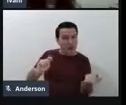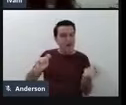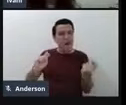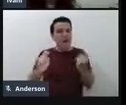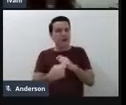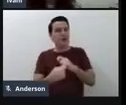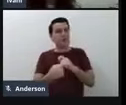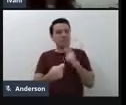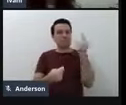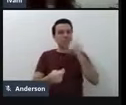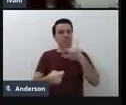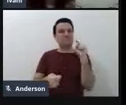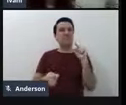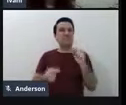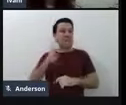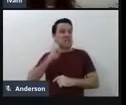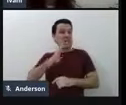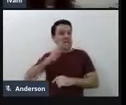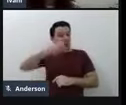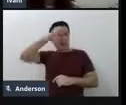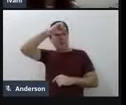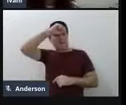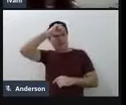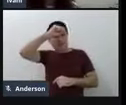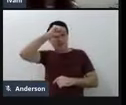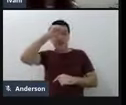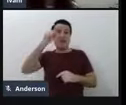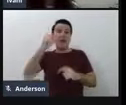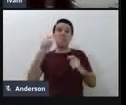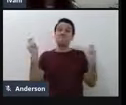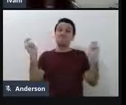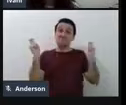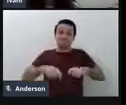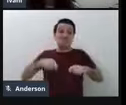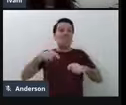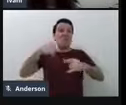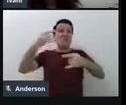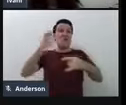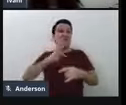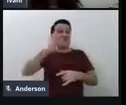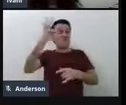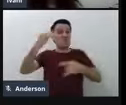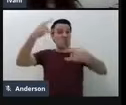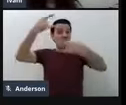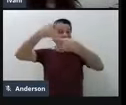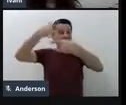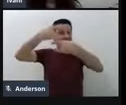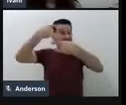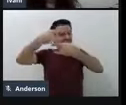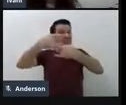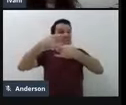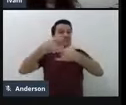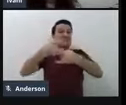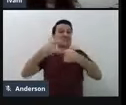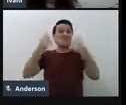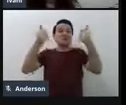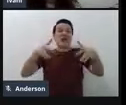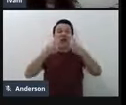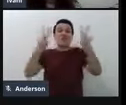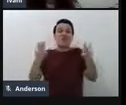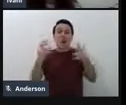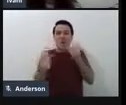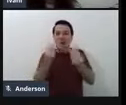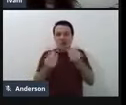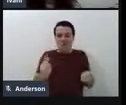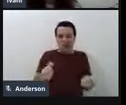é bacana de a gente aprender e daria uma live aqui só da gente conversando sobre essas questões, né. E aí eu fui